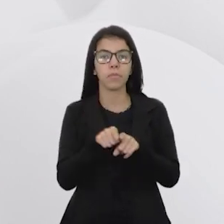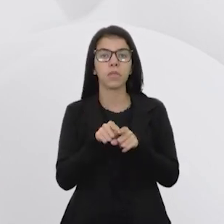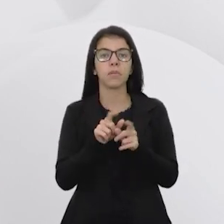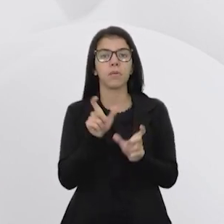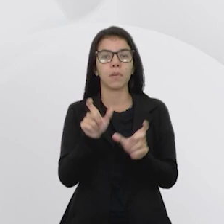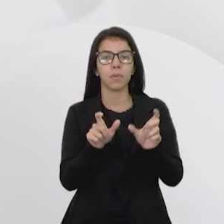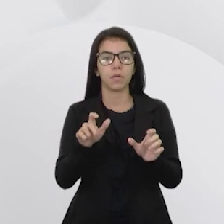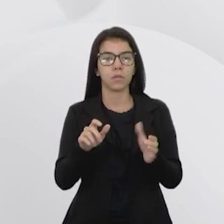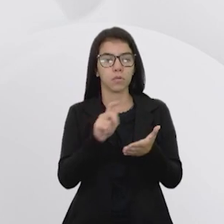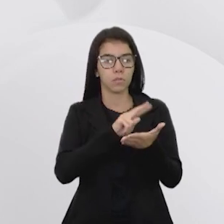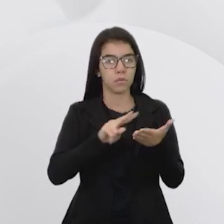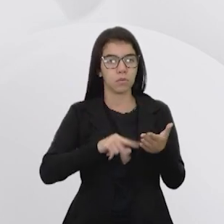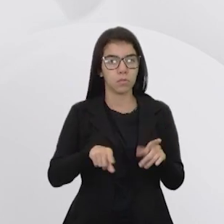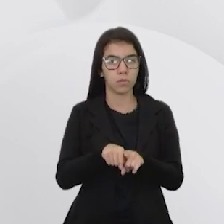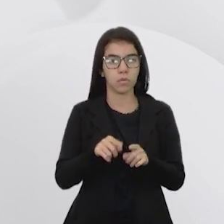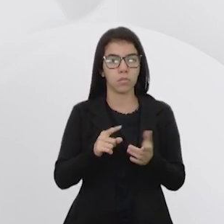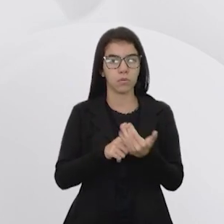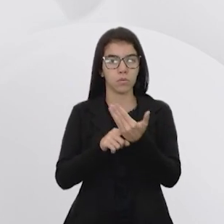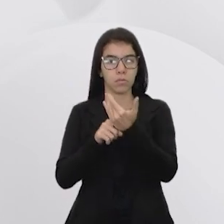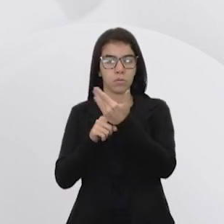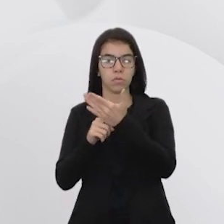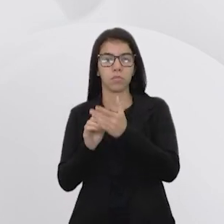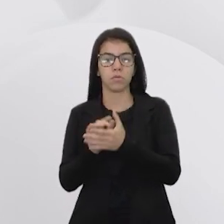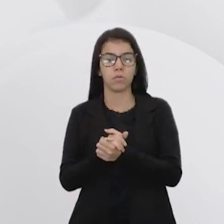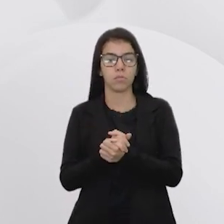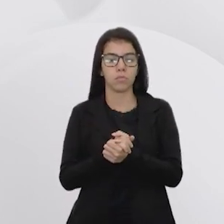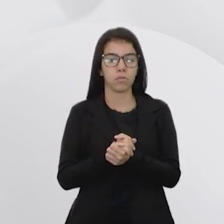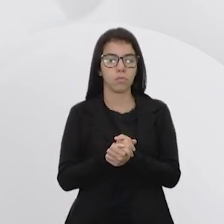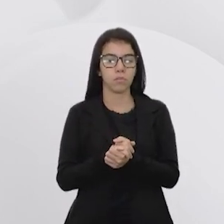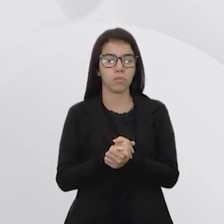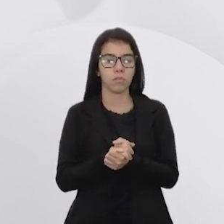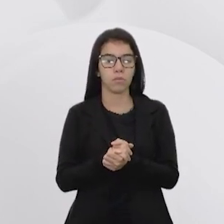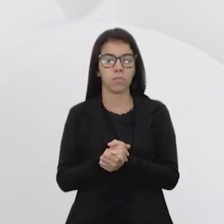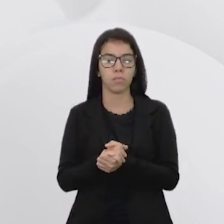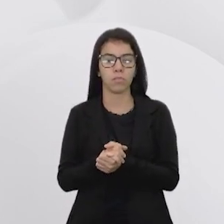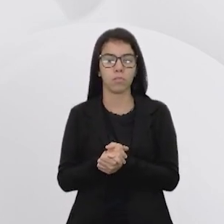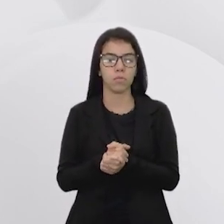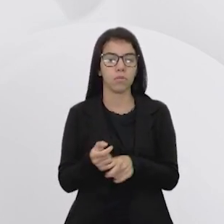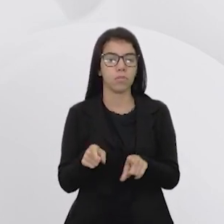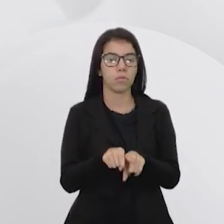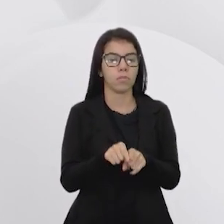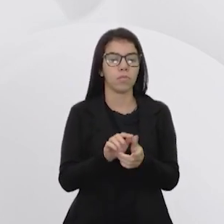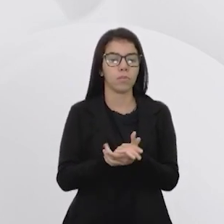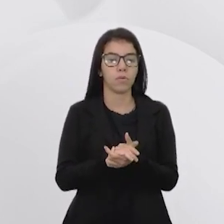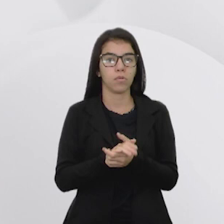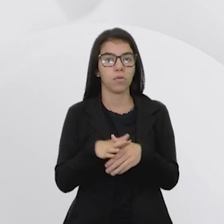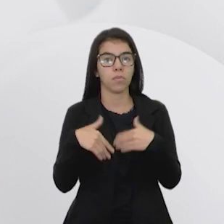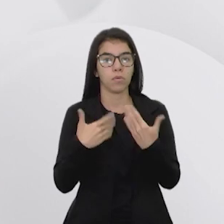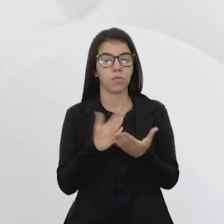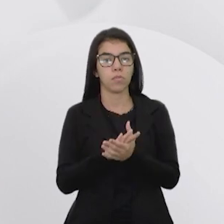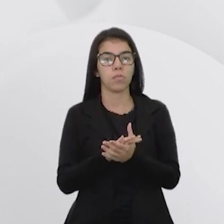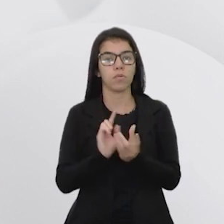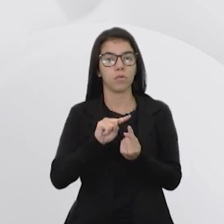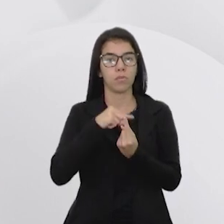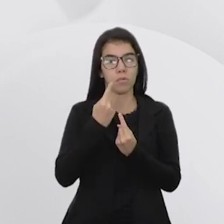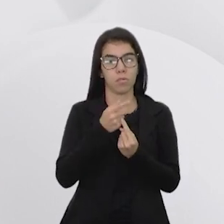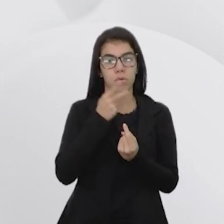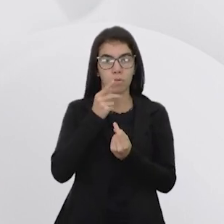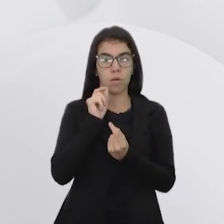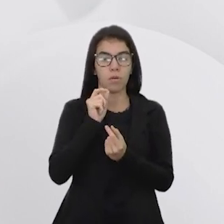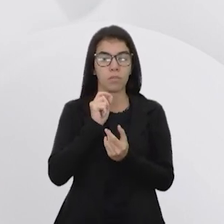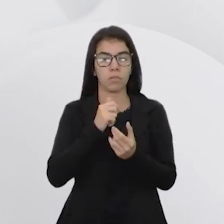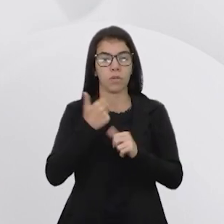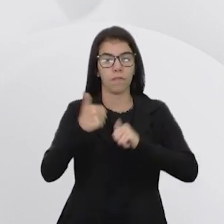e tecnologias. É só leitores, isso aqui está errado. Falaram que arrumaram e não arrumaram lá na edição, mas enfim. Depois, eles podem